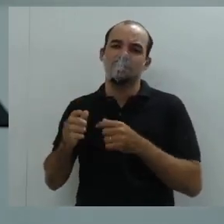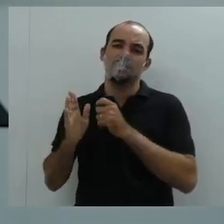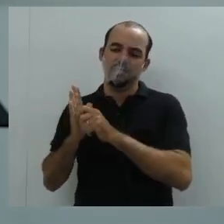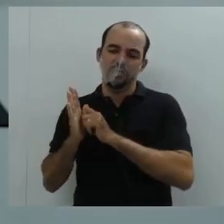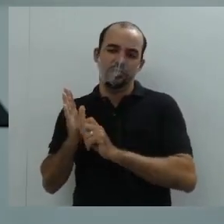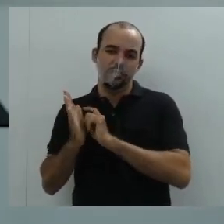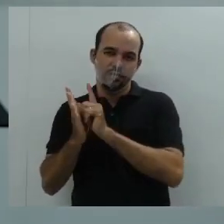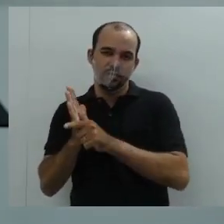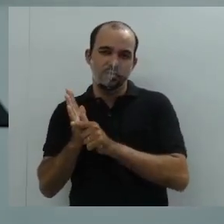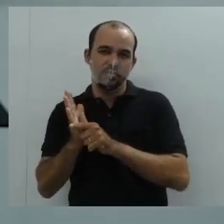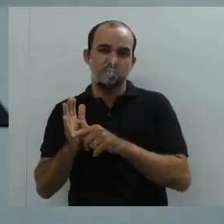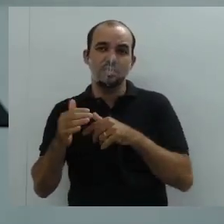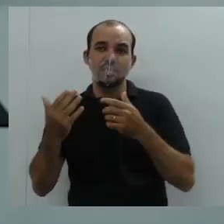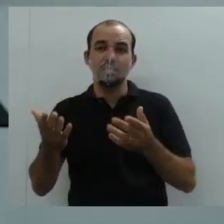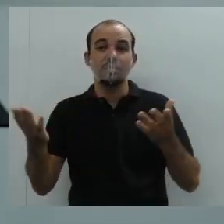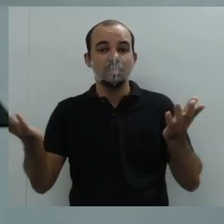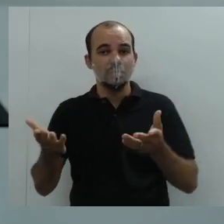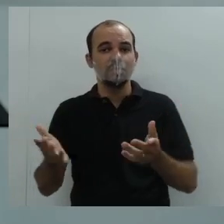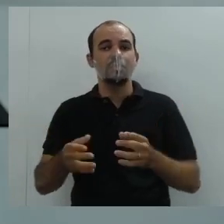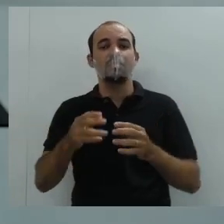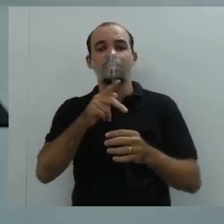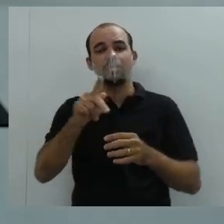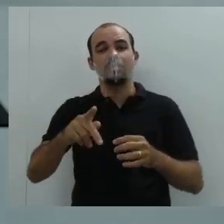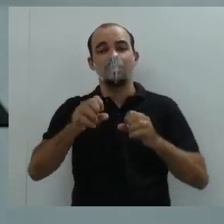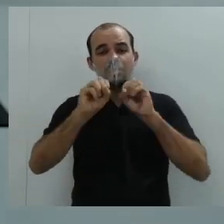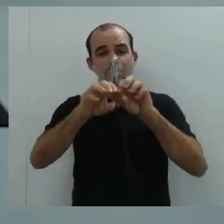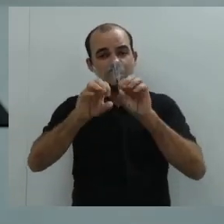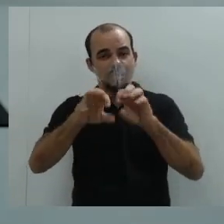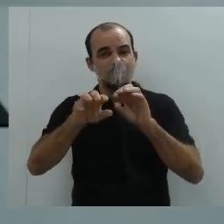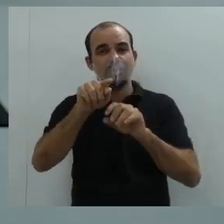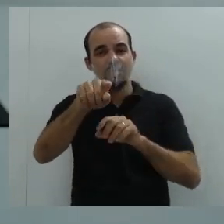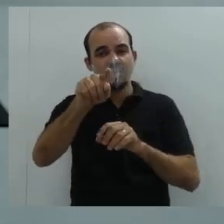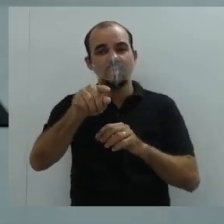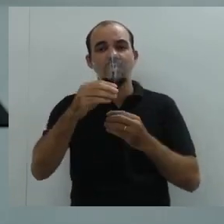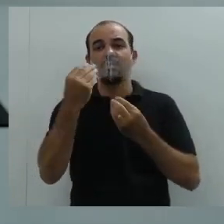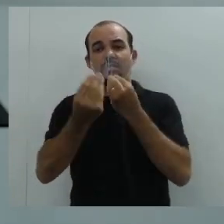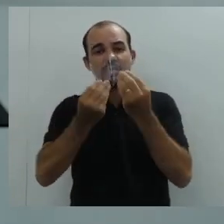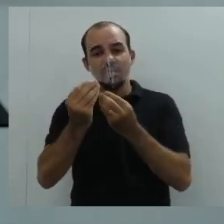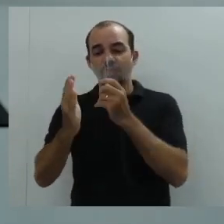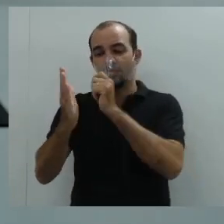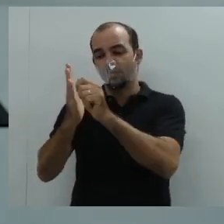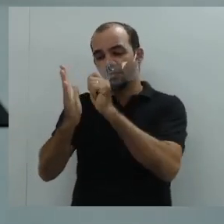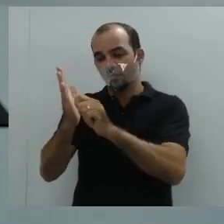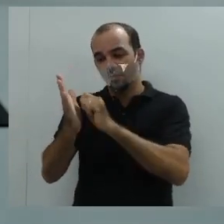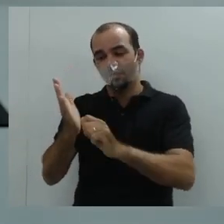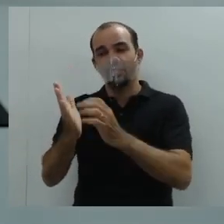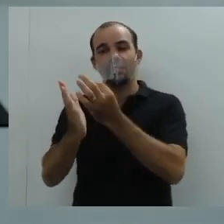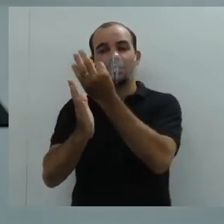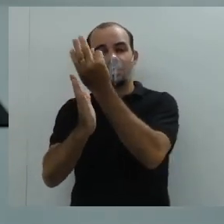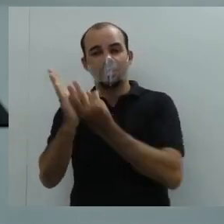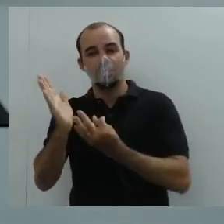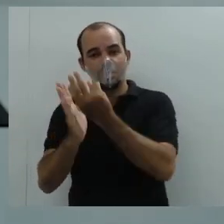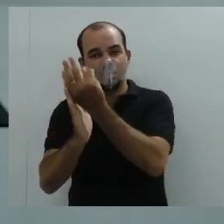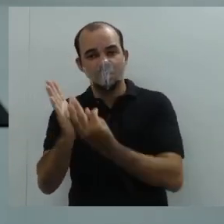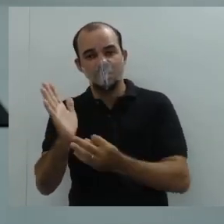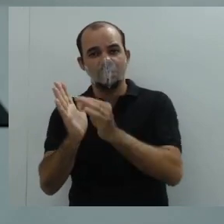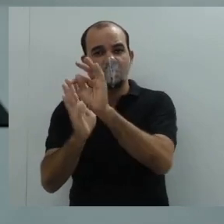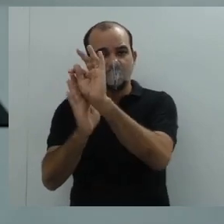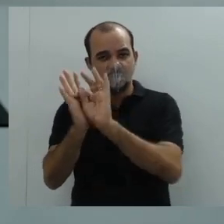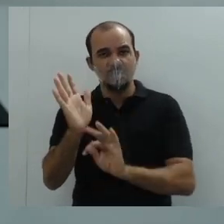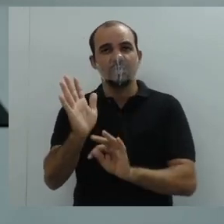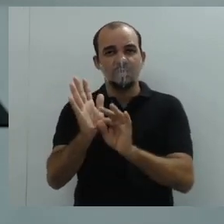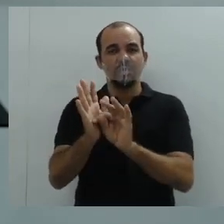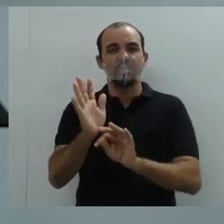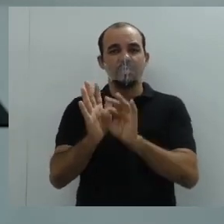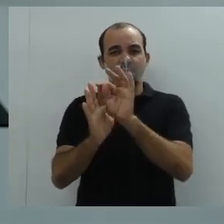reivindicar melhorias. como buscar soluções para problemas, tanto